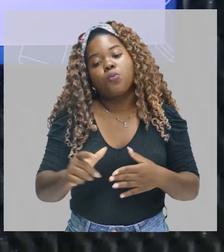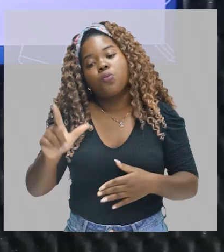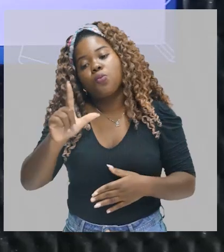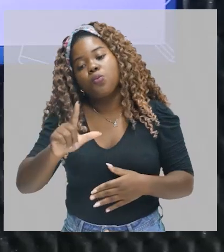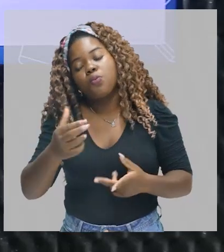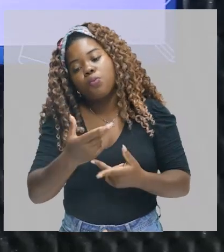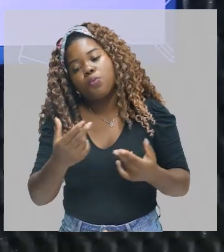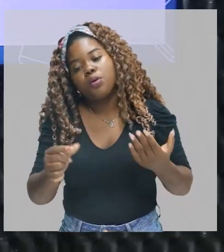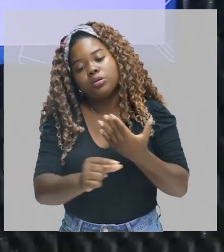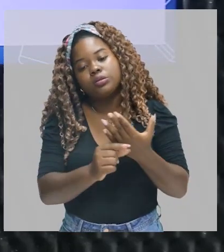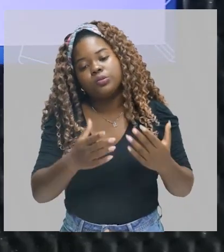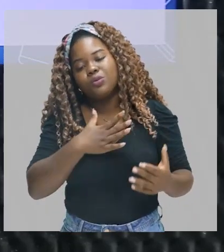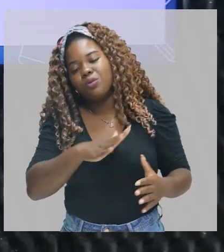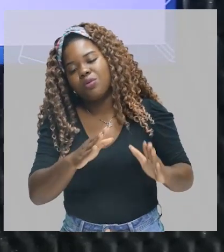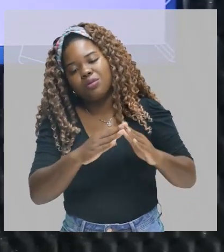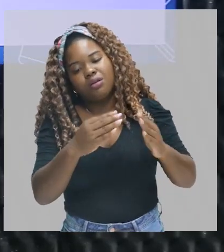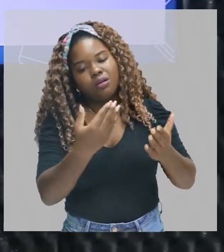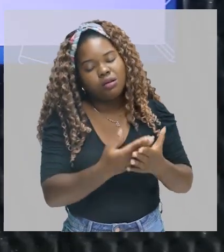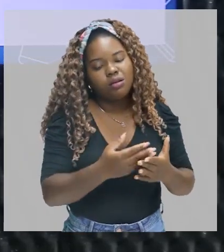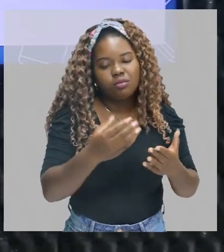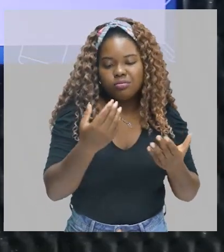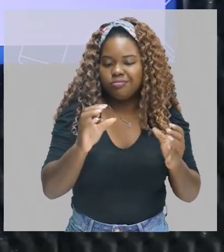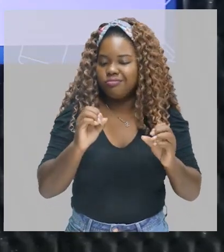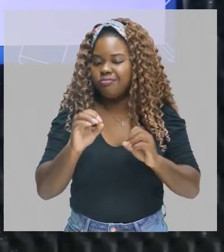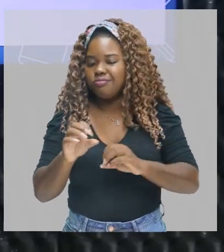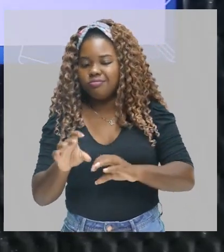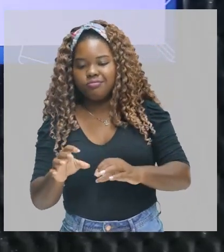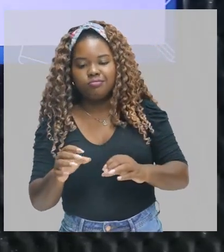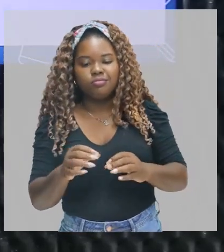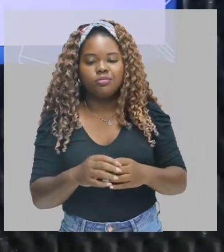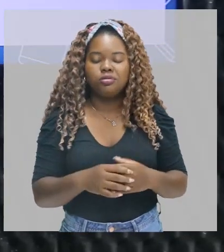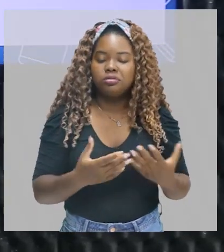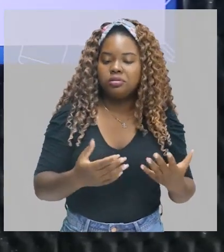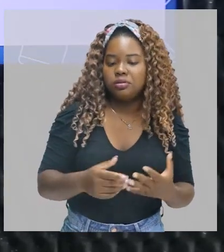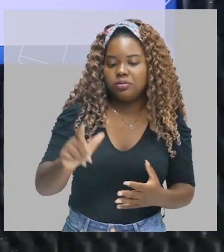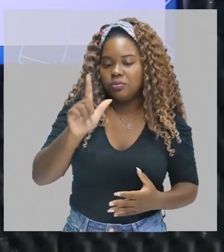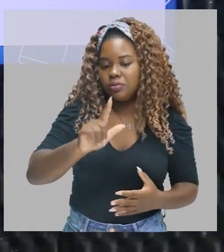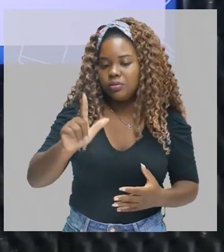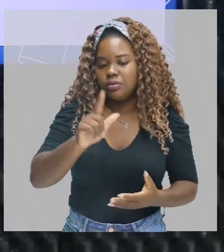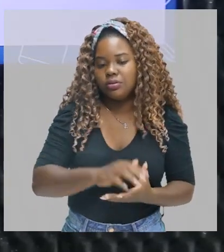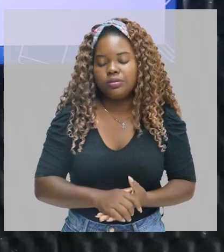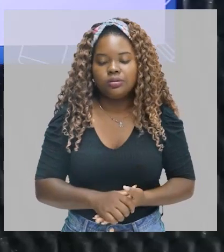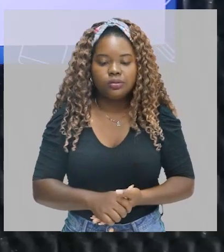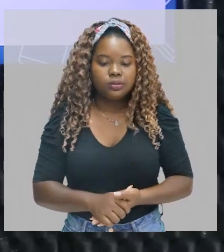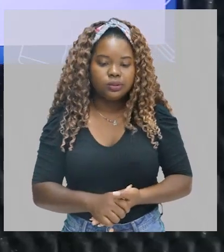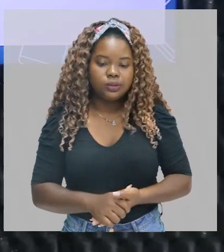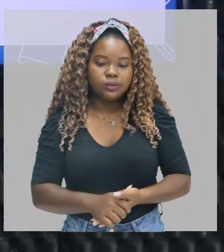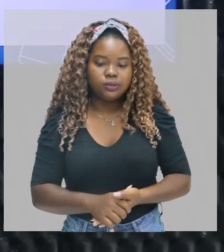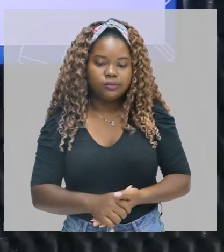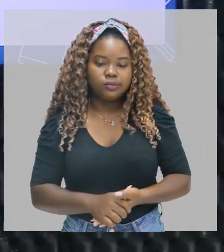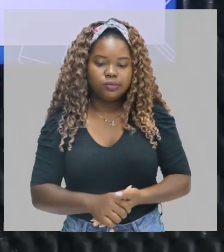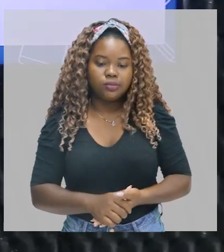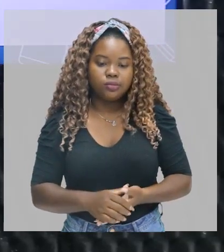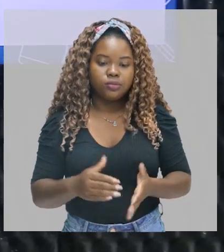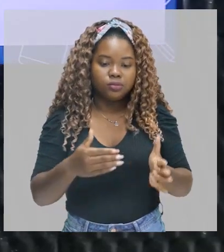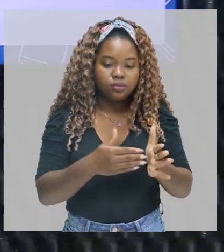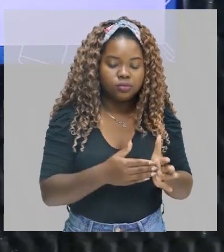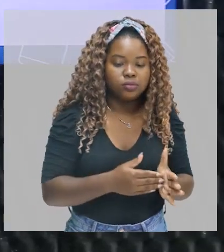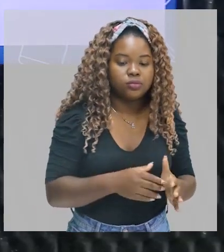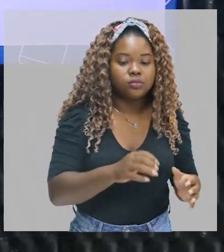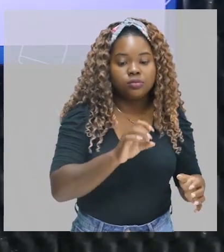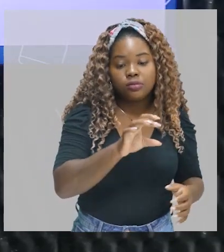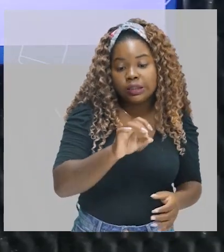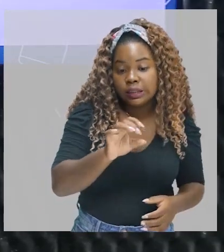Muitos autores não gostam desse termo, que fica parecendo assim, que você não pode sair daqui. E não é bem assim. Lá no final de cada movimento,